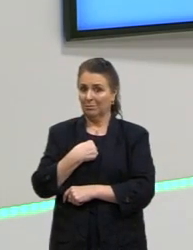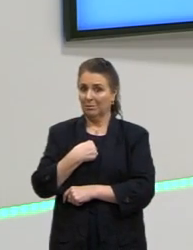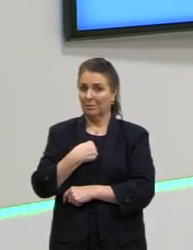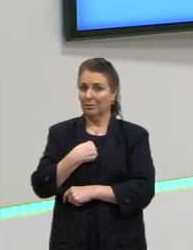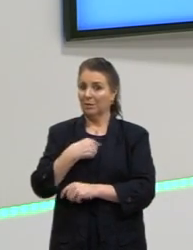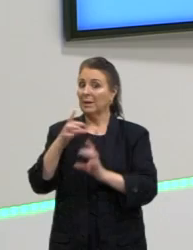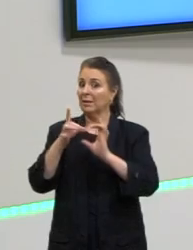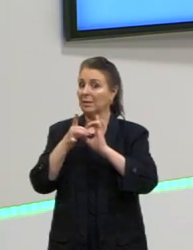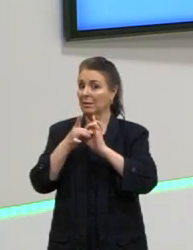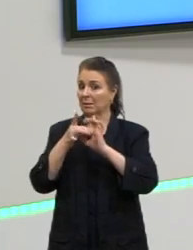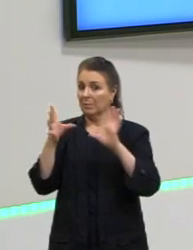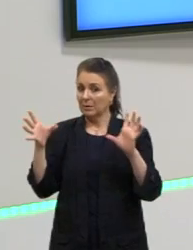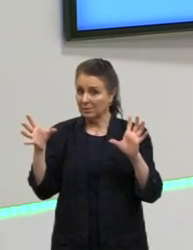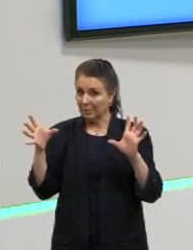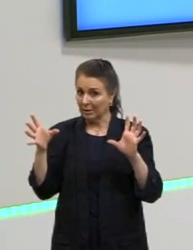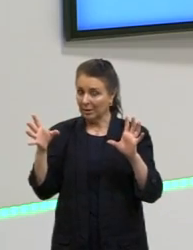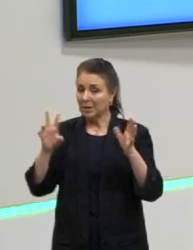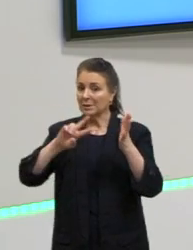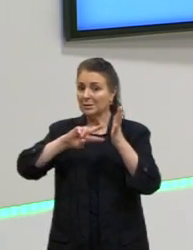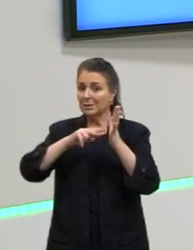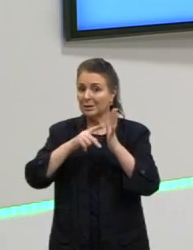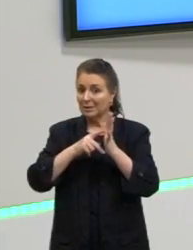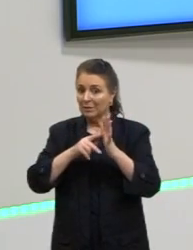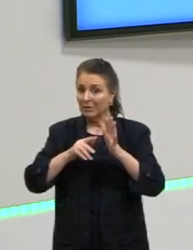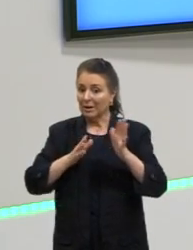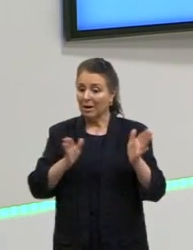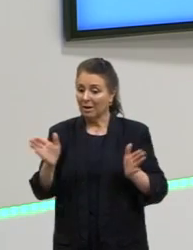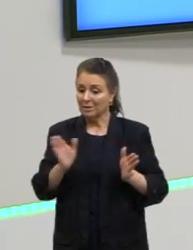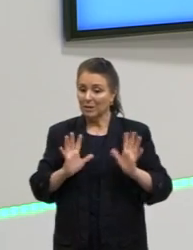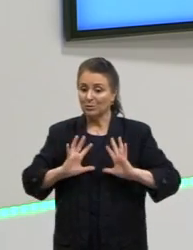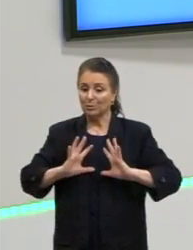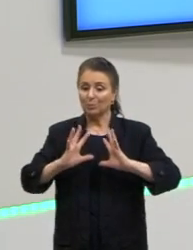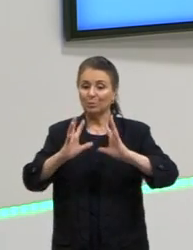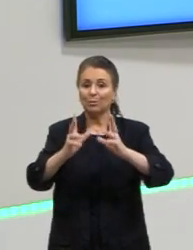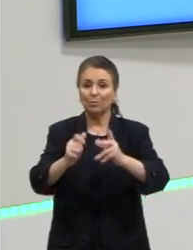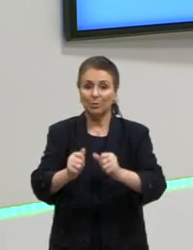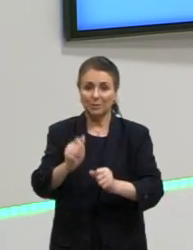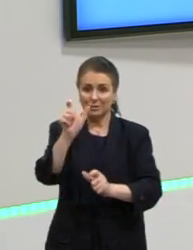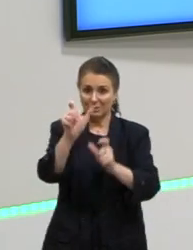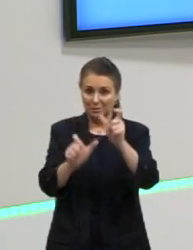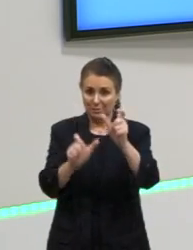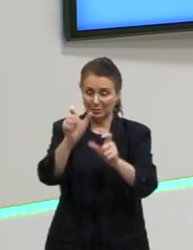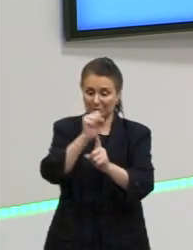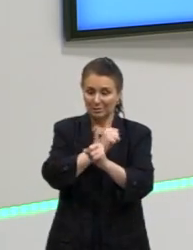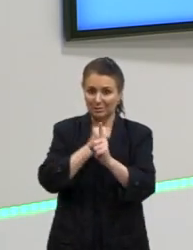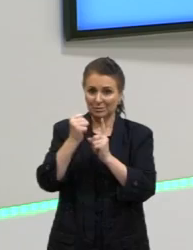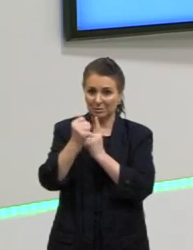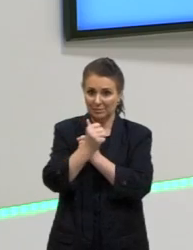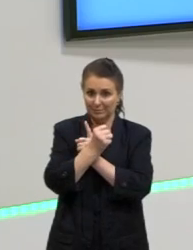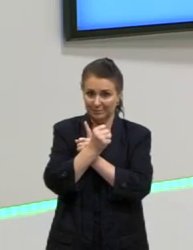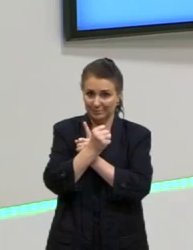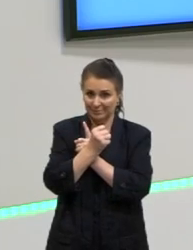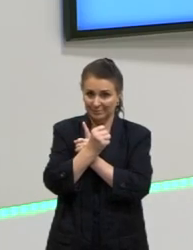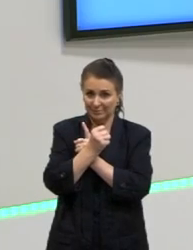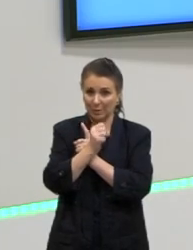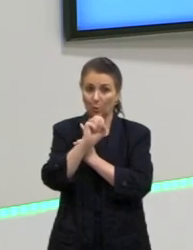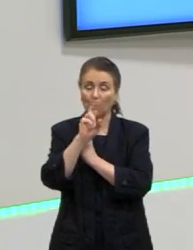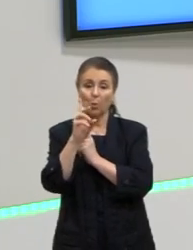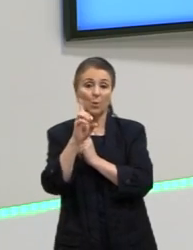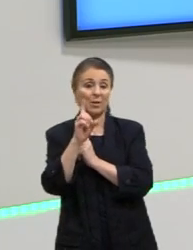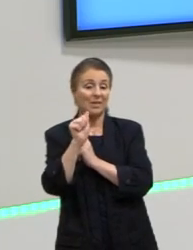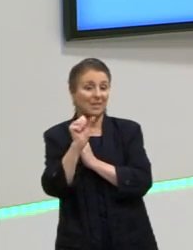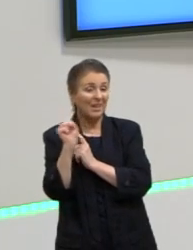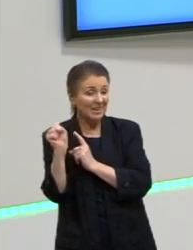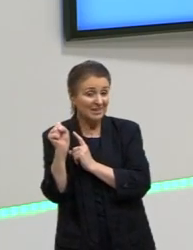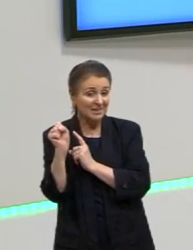democratização pressupõe acesso a todos todas as pessoas dessa sociedade das sociedades do